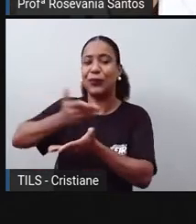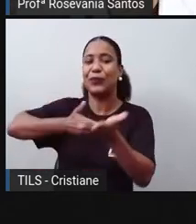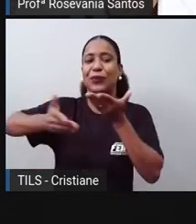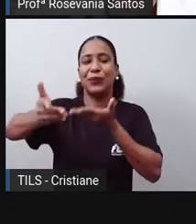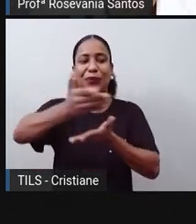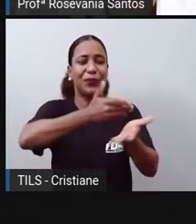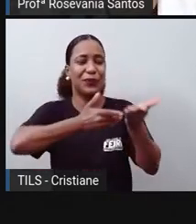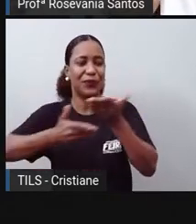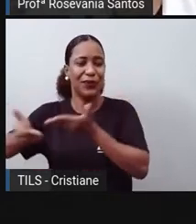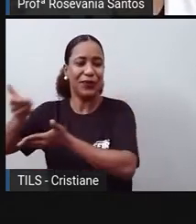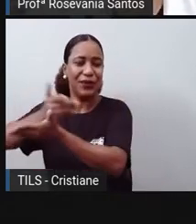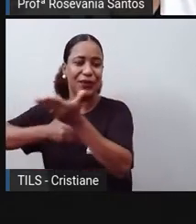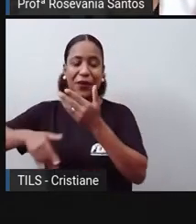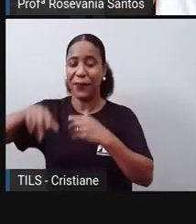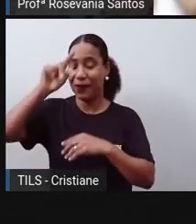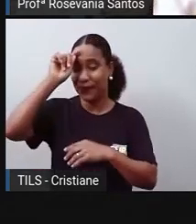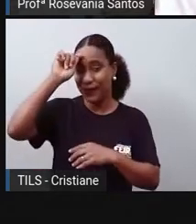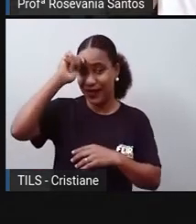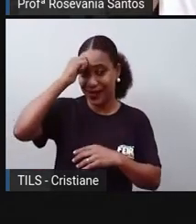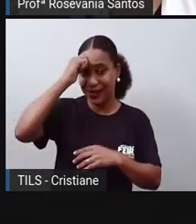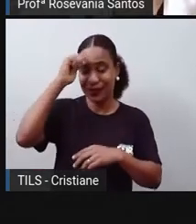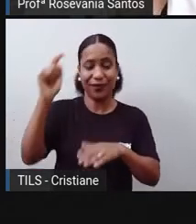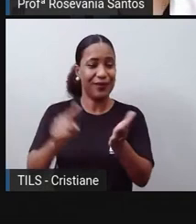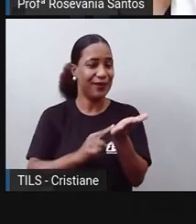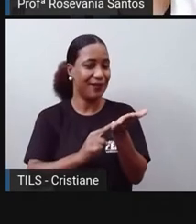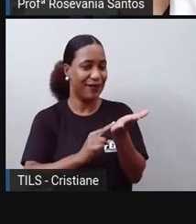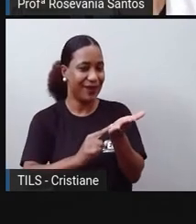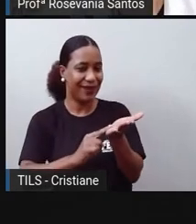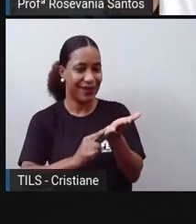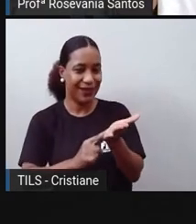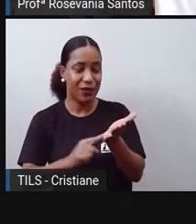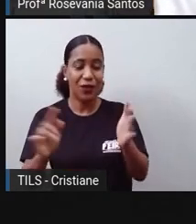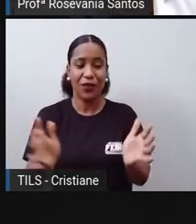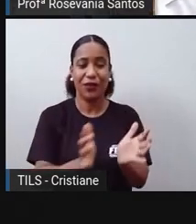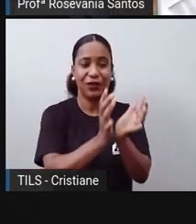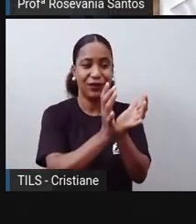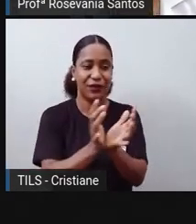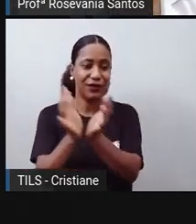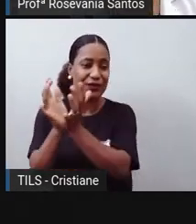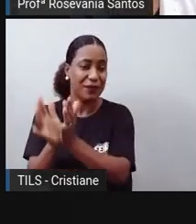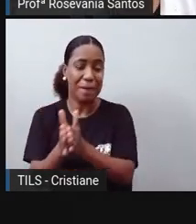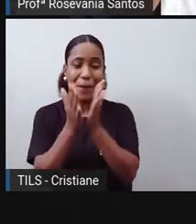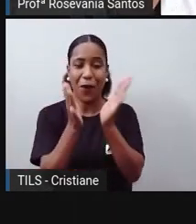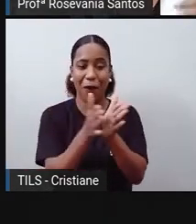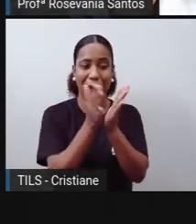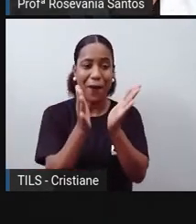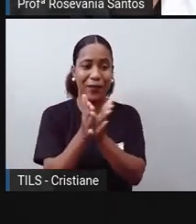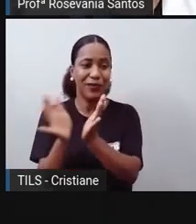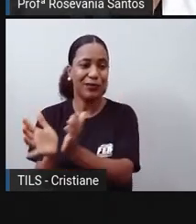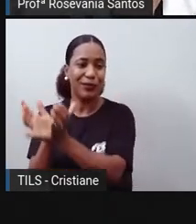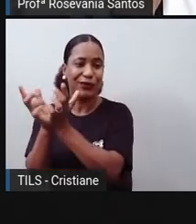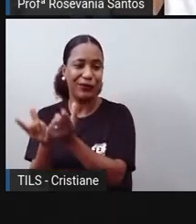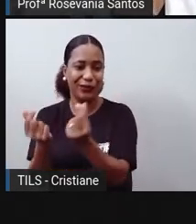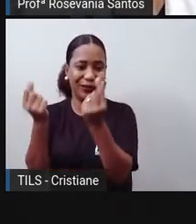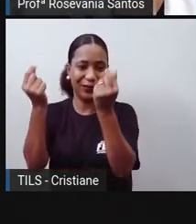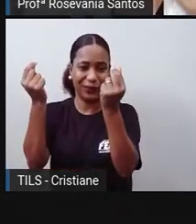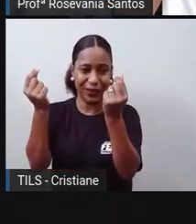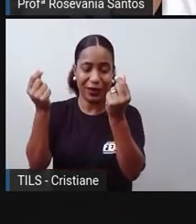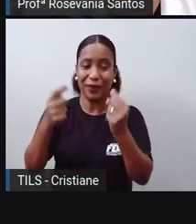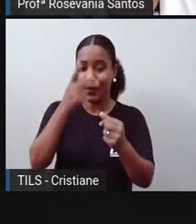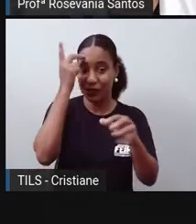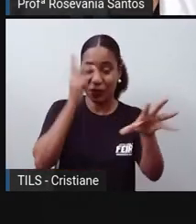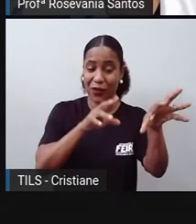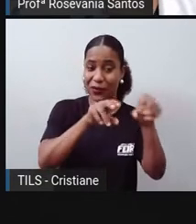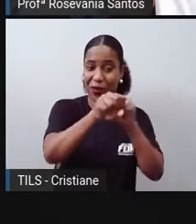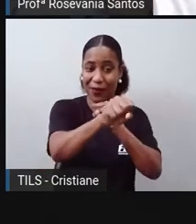os negros com os brancos, os pobres com os ricos, as pessoas que estudaram mais com